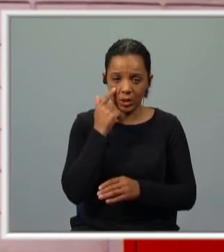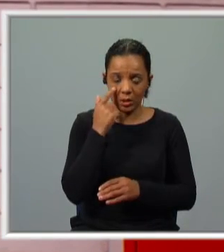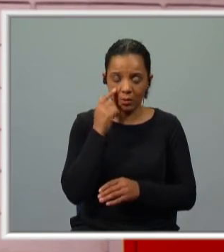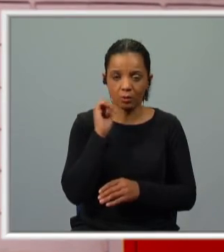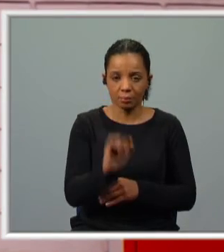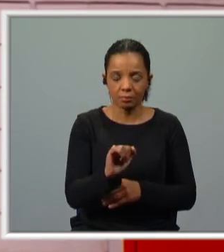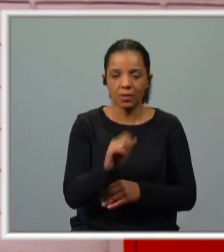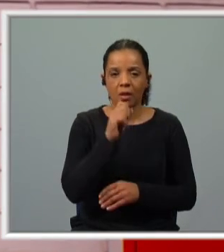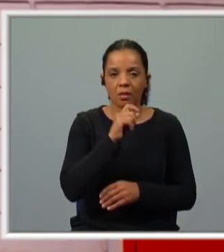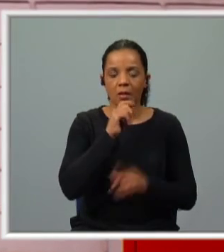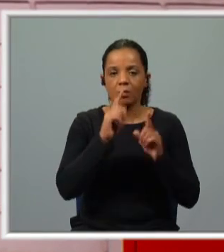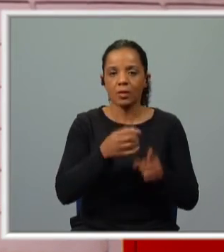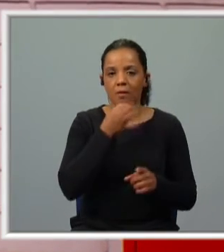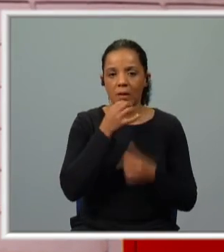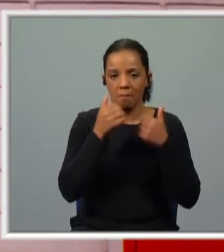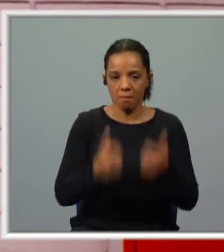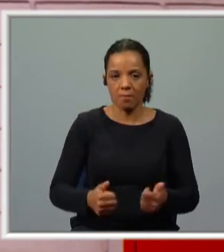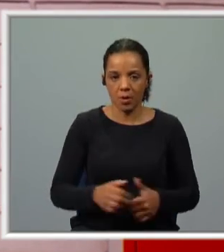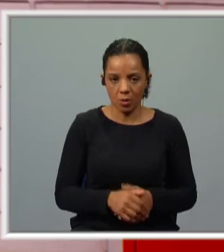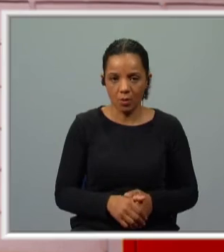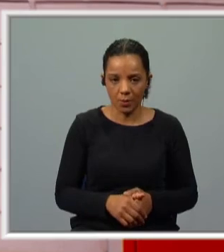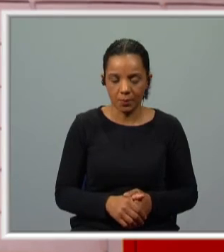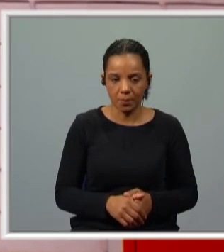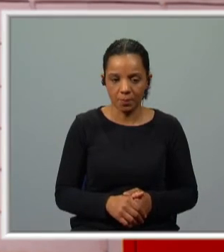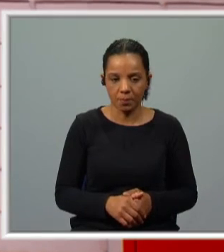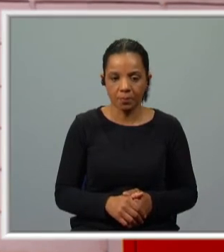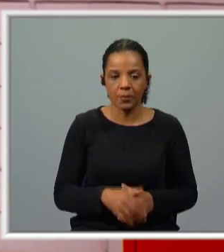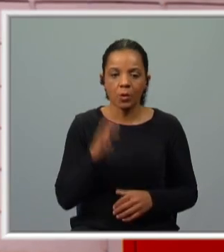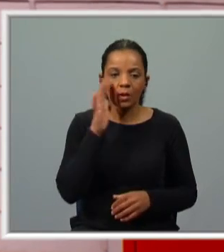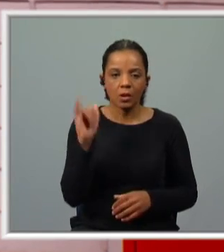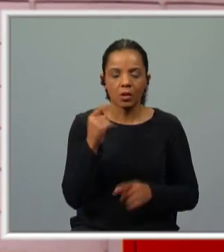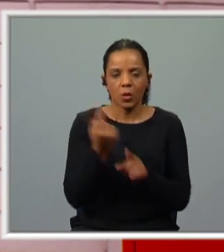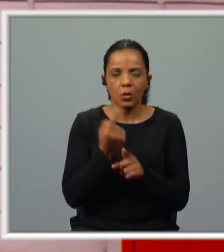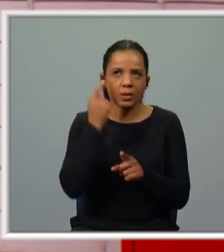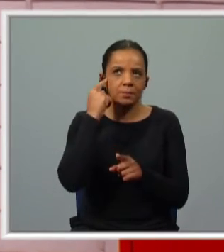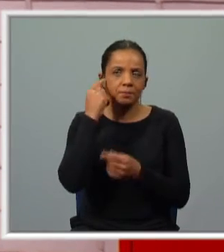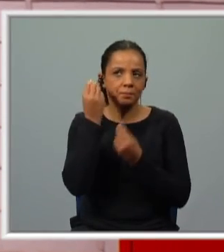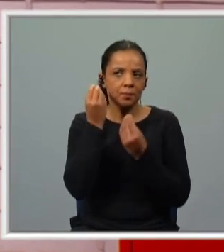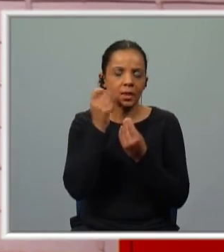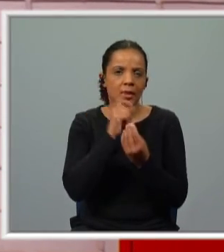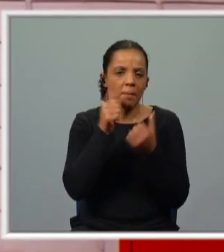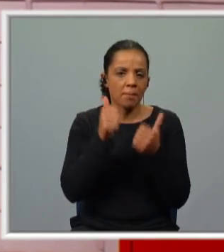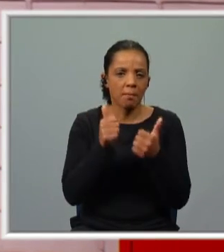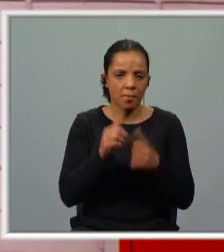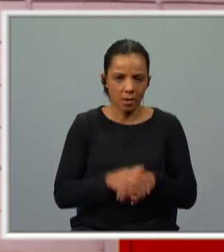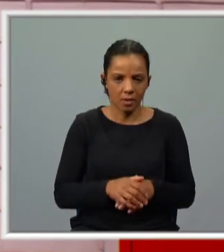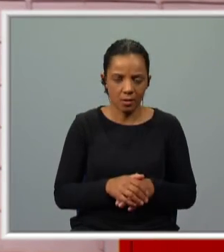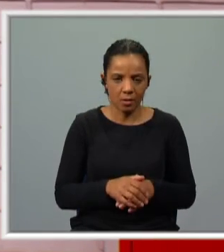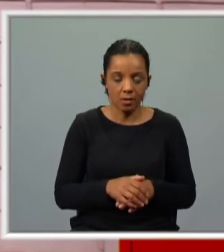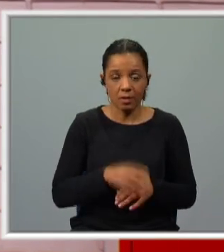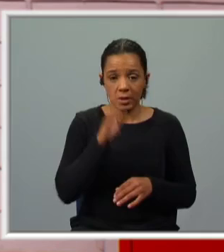tempos e modos para começares a falar melhor. Então, tenta ir por aquilo que te soa bem. Se normalmente